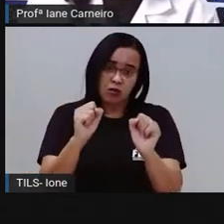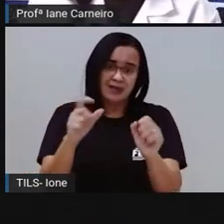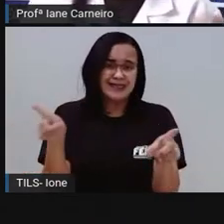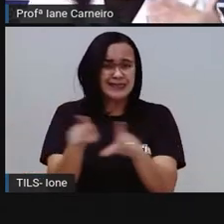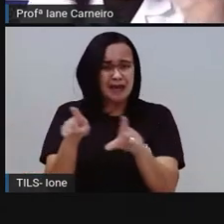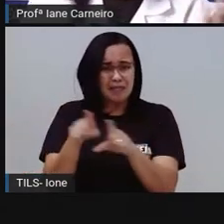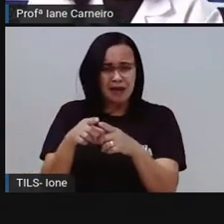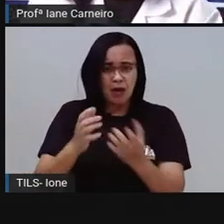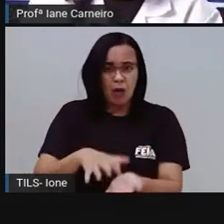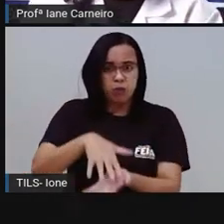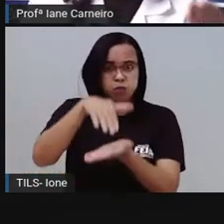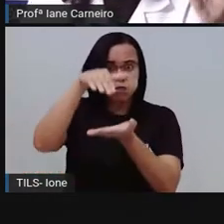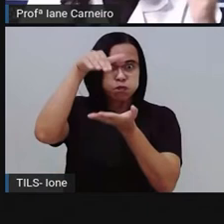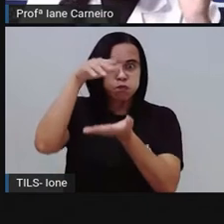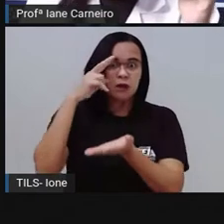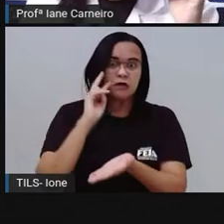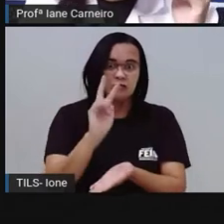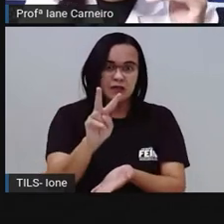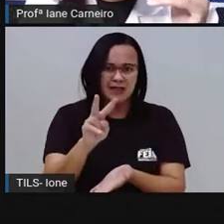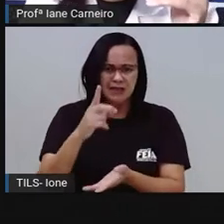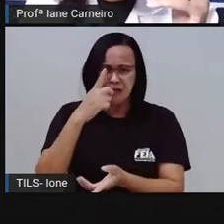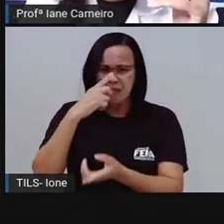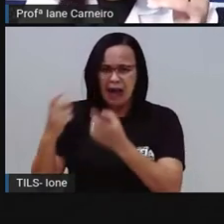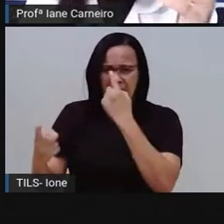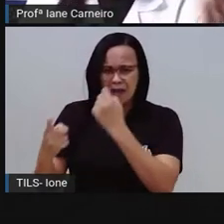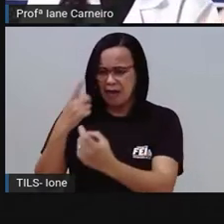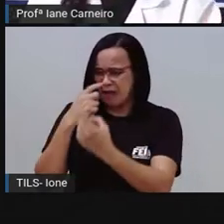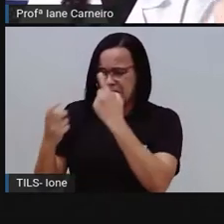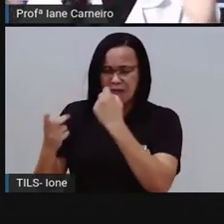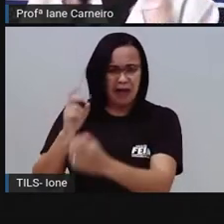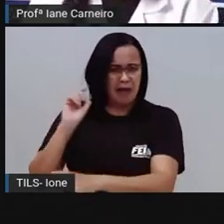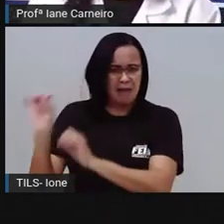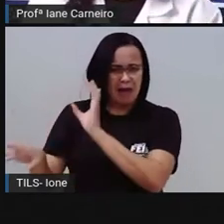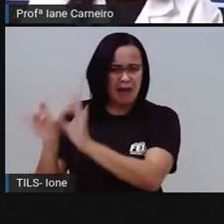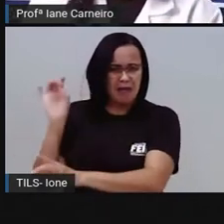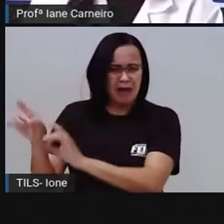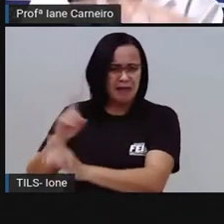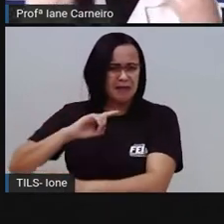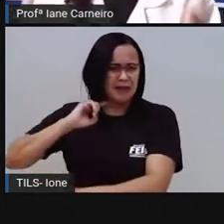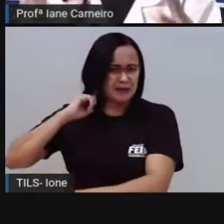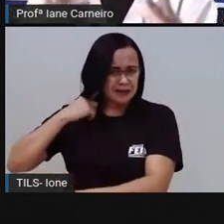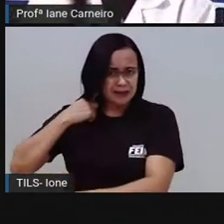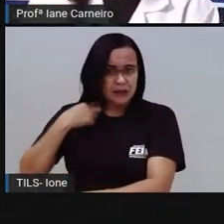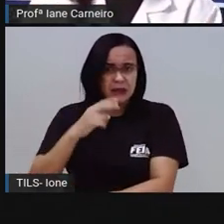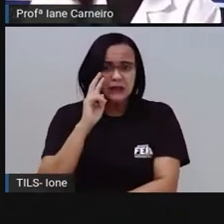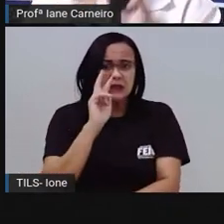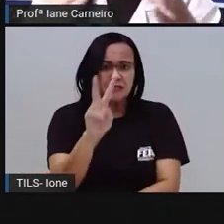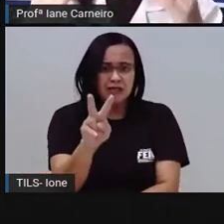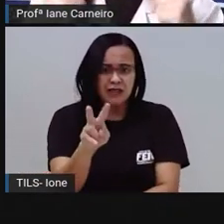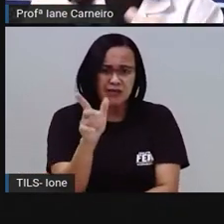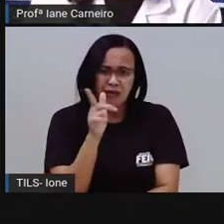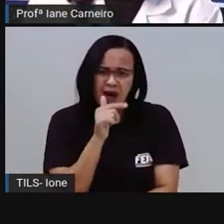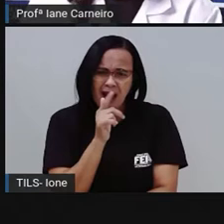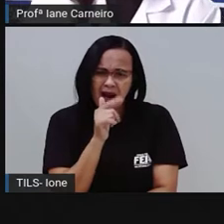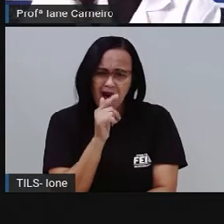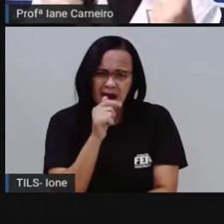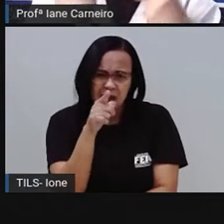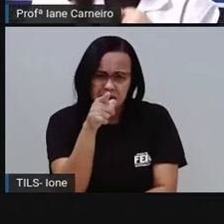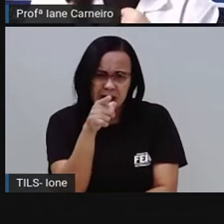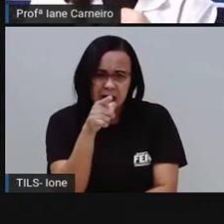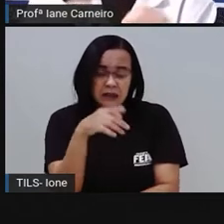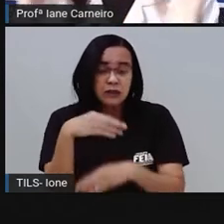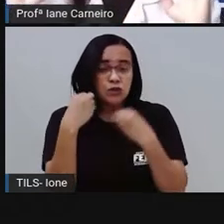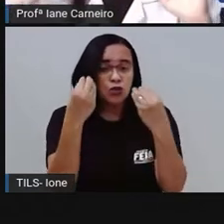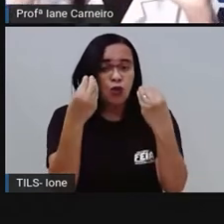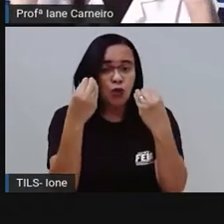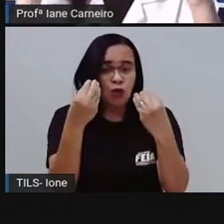rio, na rua. E aqui no cantinho, ó, tem um canal, né? Imagine aí esse lixo todo. No dia que